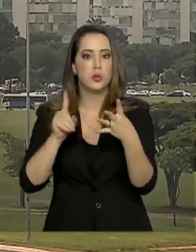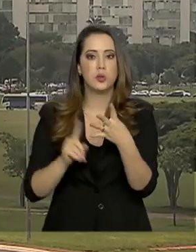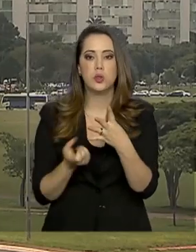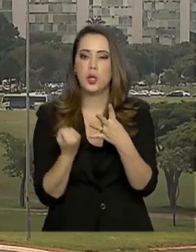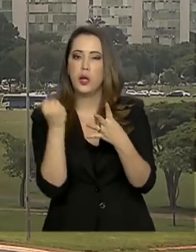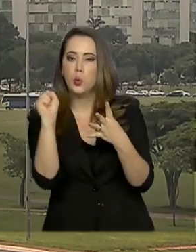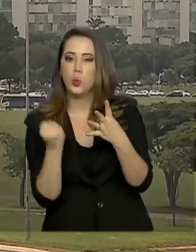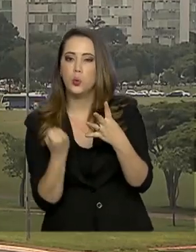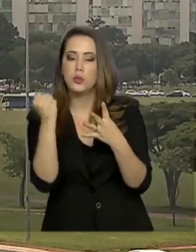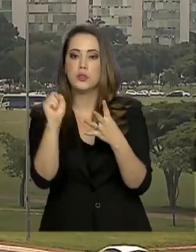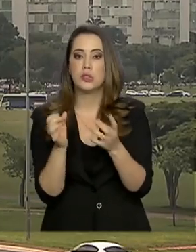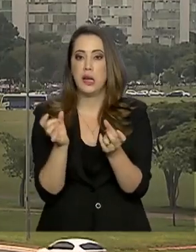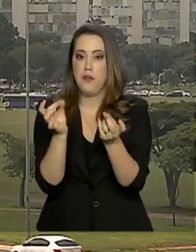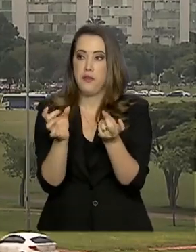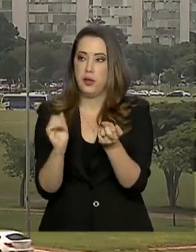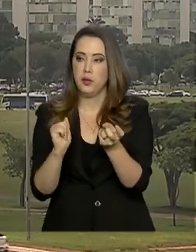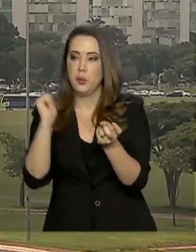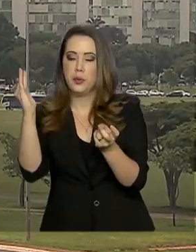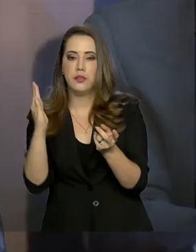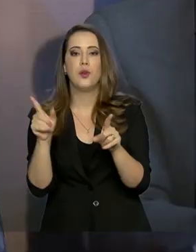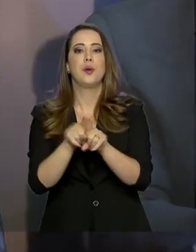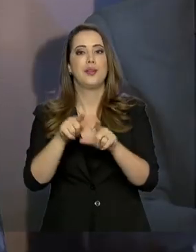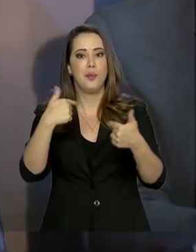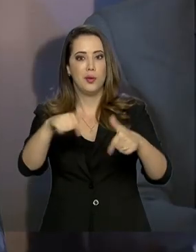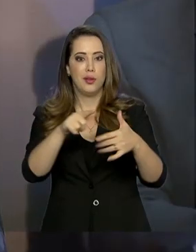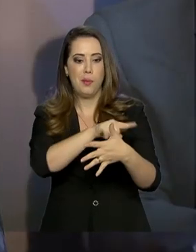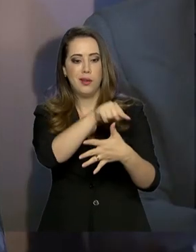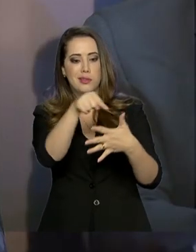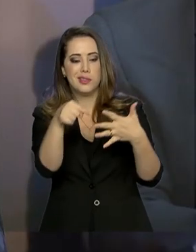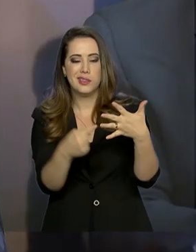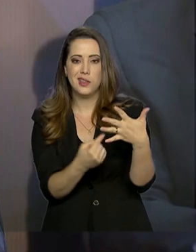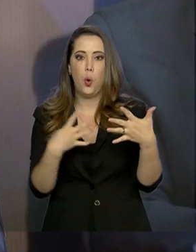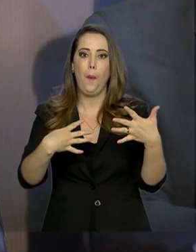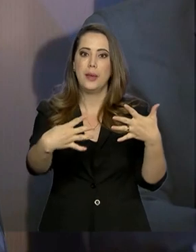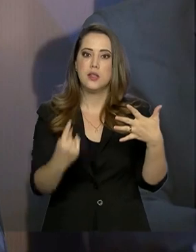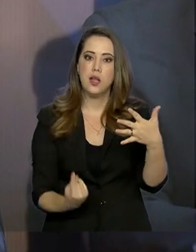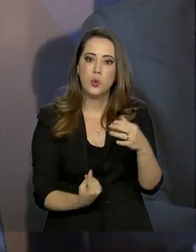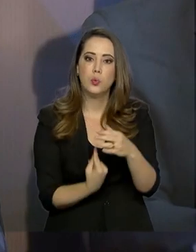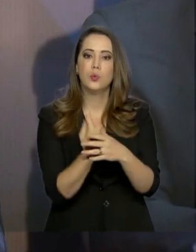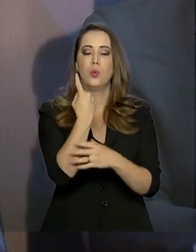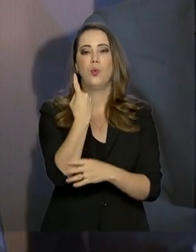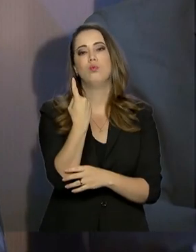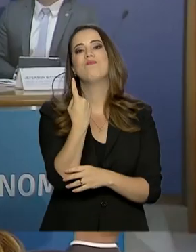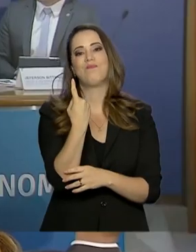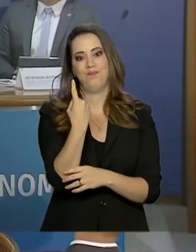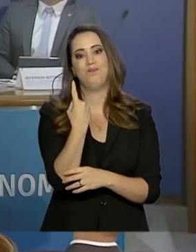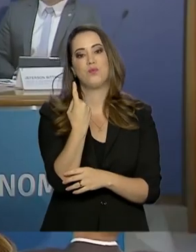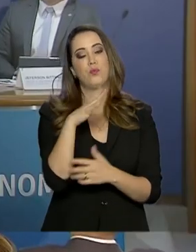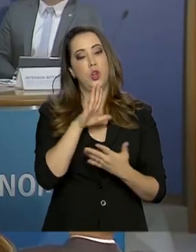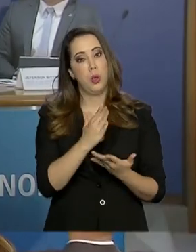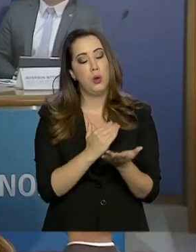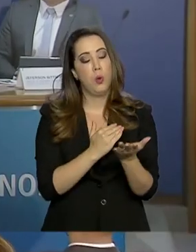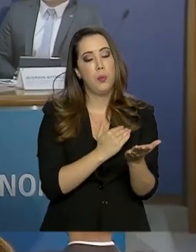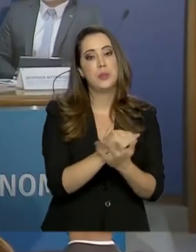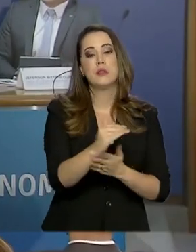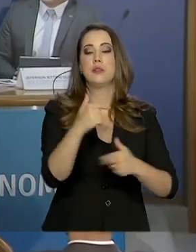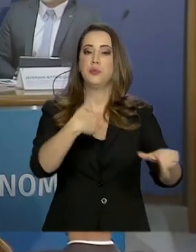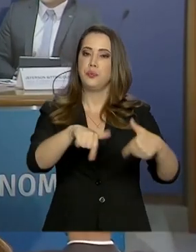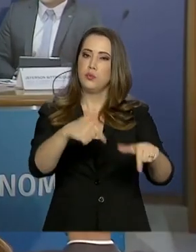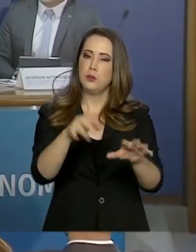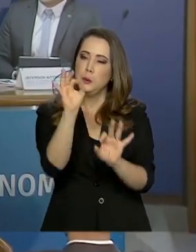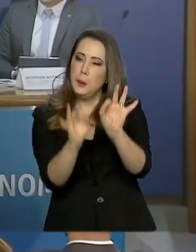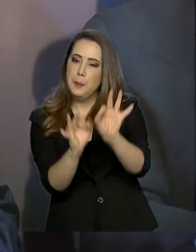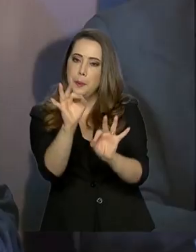indústria, comércio exterior e do trabalho. Contudo, reunidos sob o comando de Paulo Guedes, começaram os trabalhos para